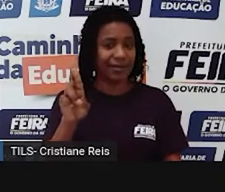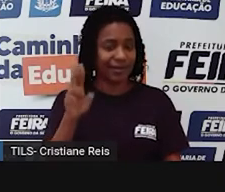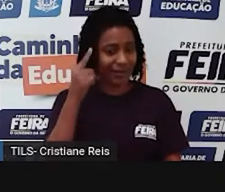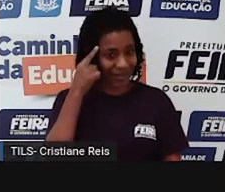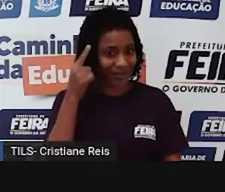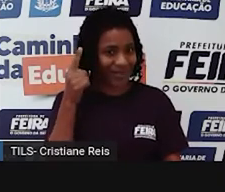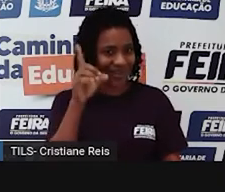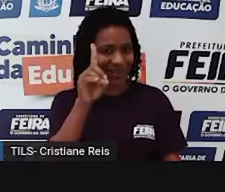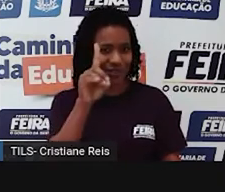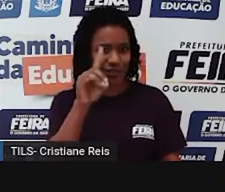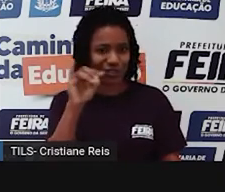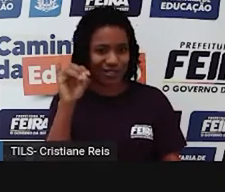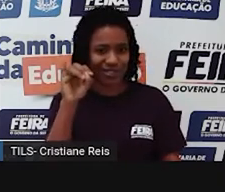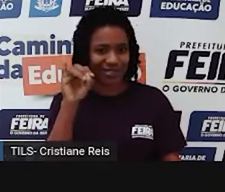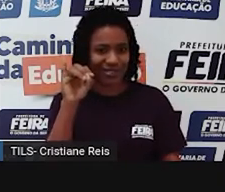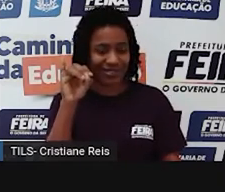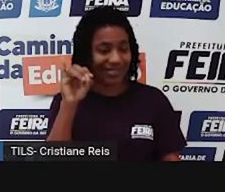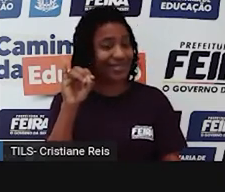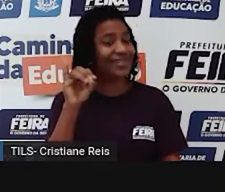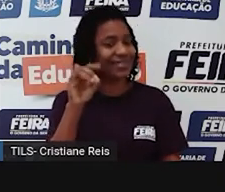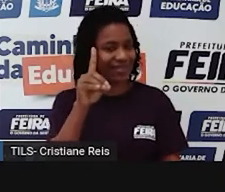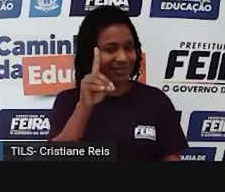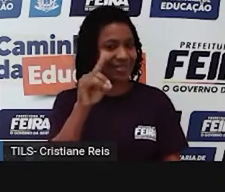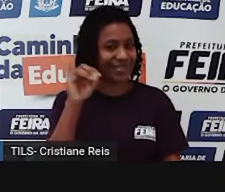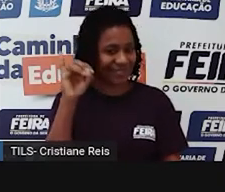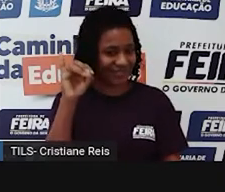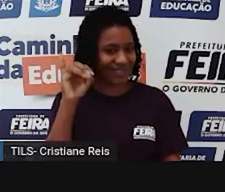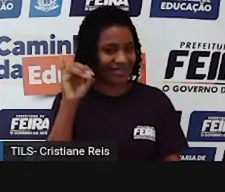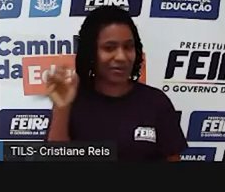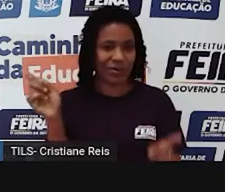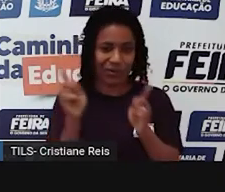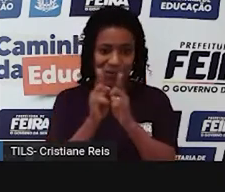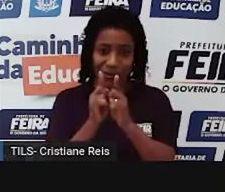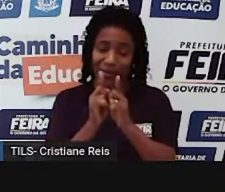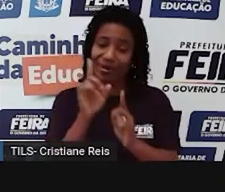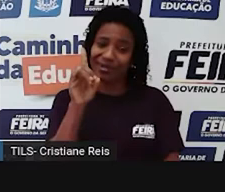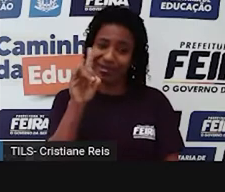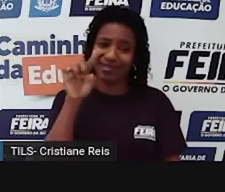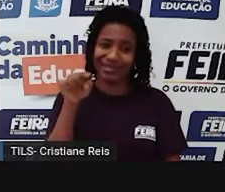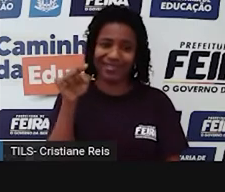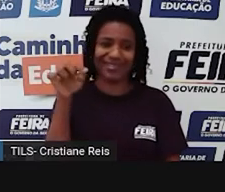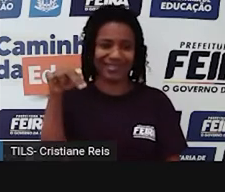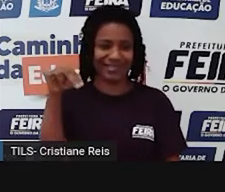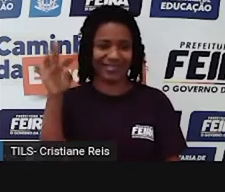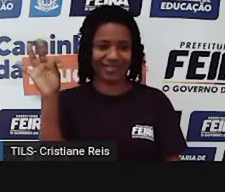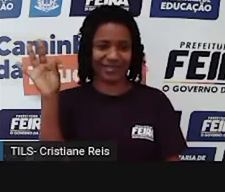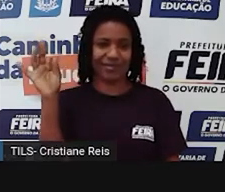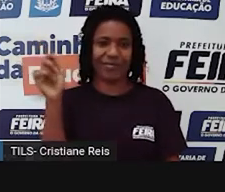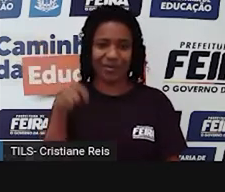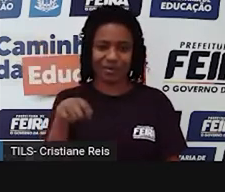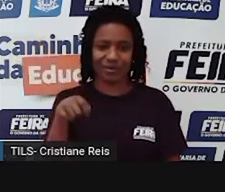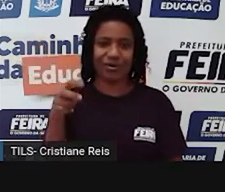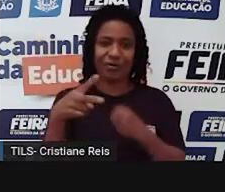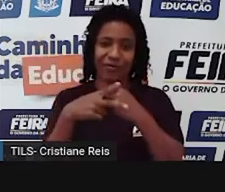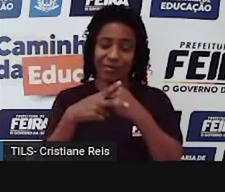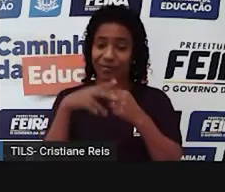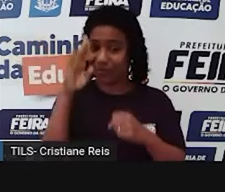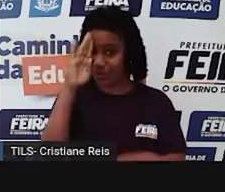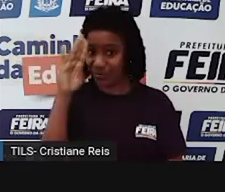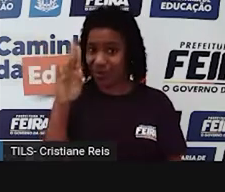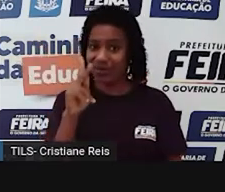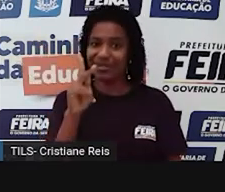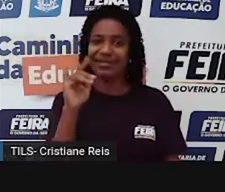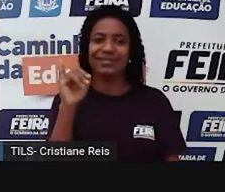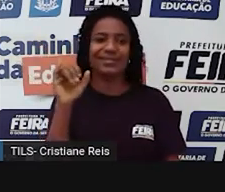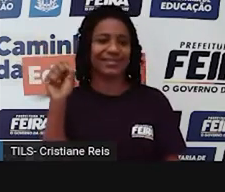negação, que pode ser did not or did not. E o verbo principal, que é kiss, beijar.